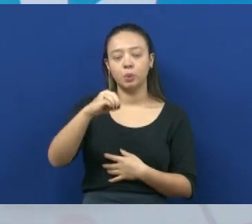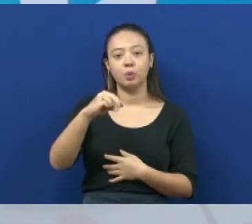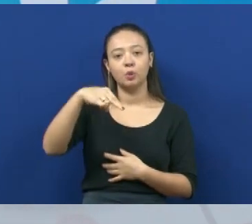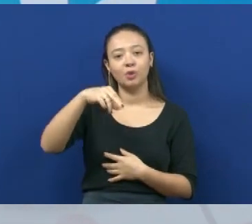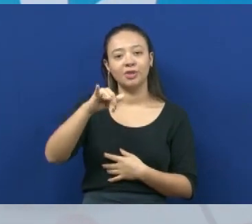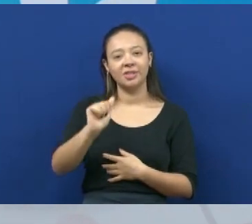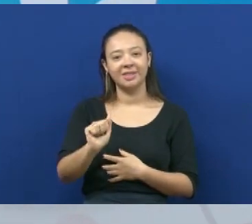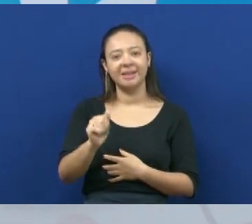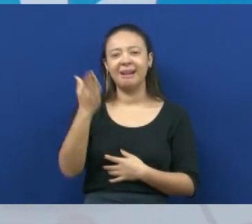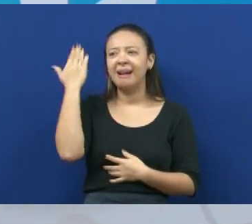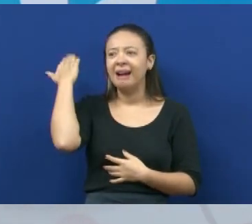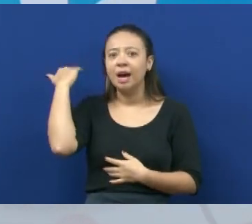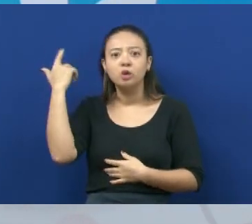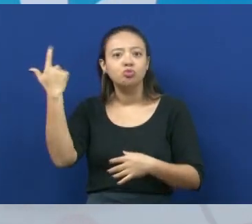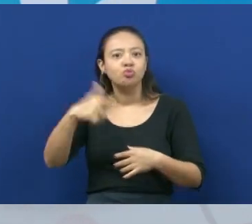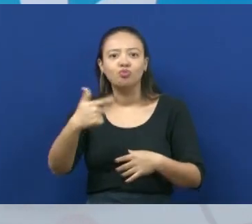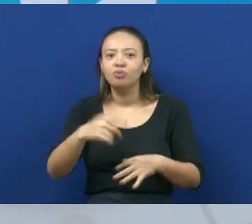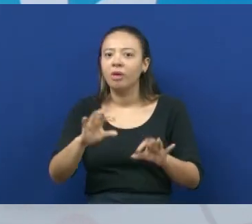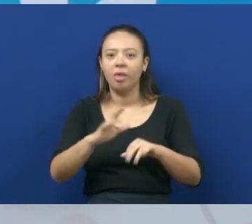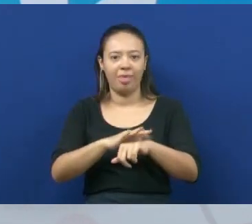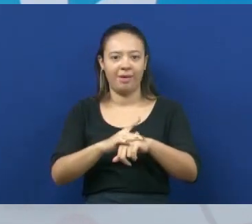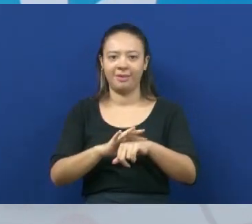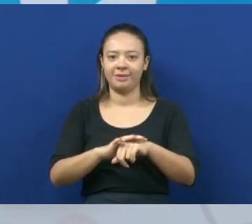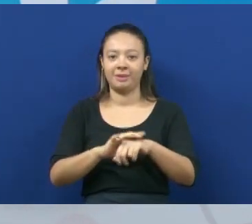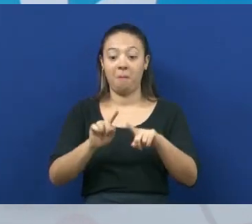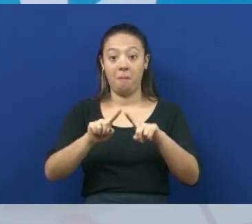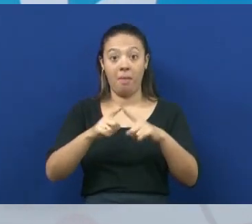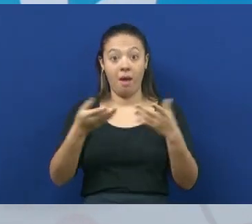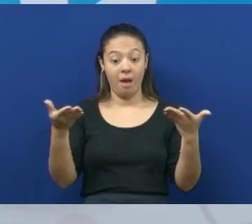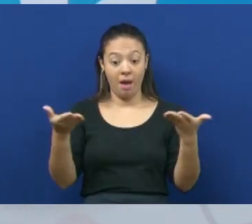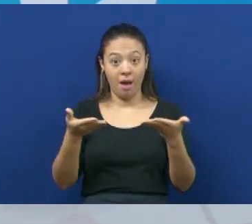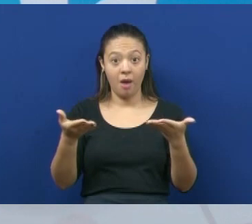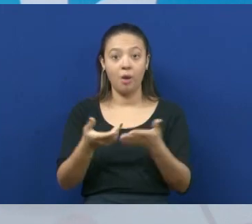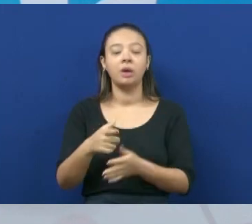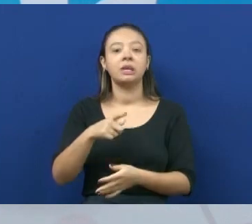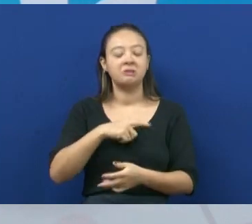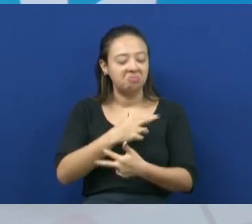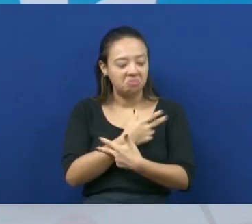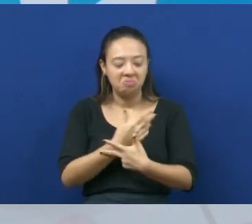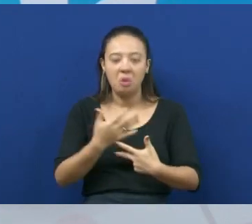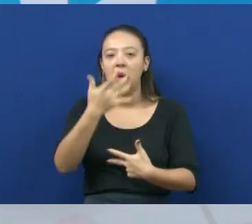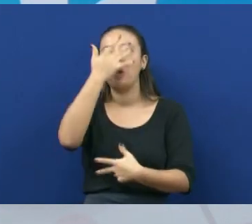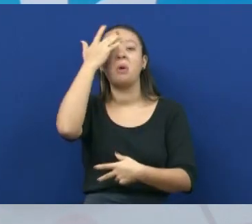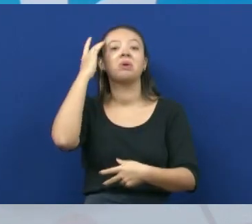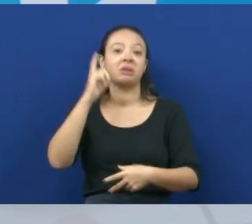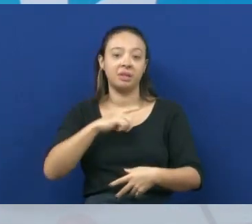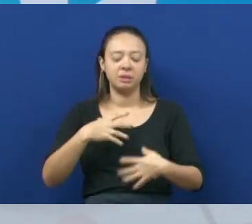já encontra muitas pessoas acometidas dessa doença.